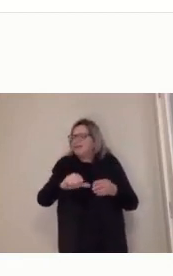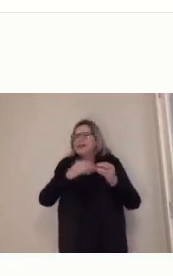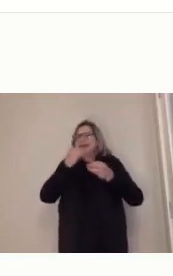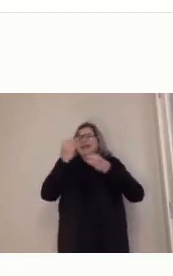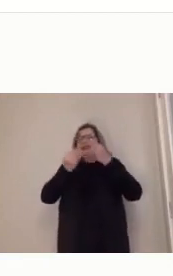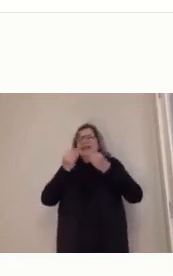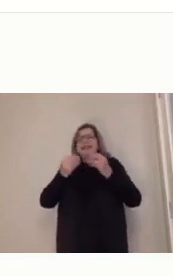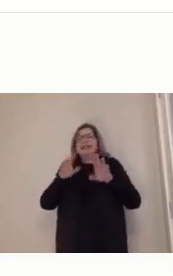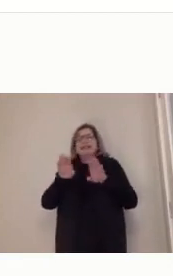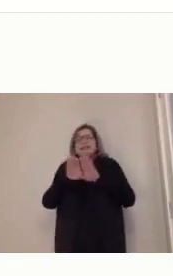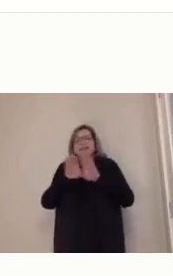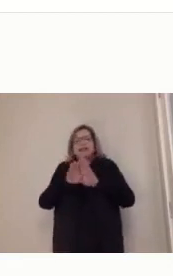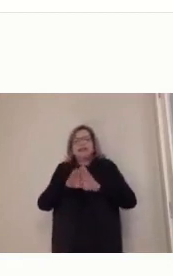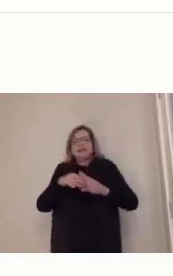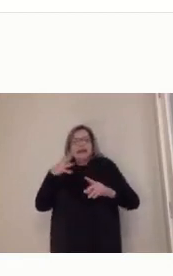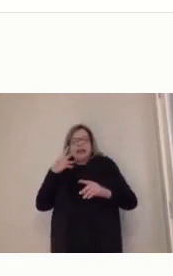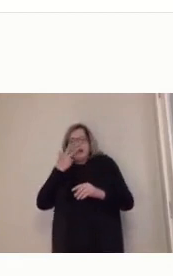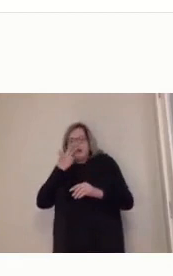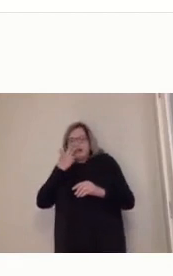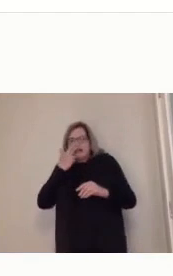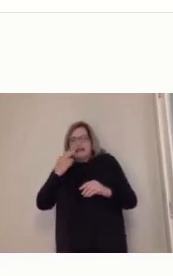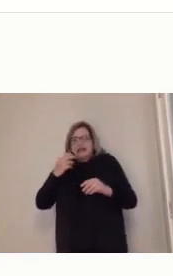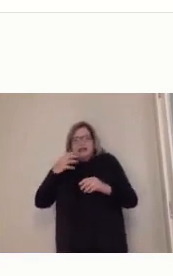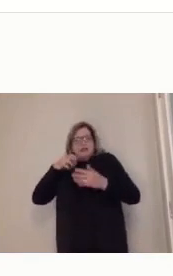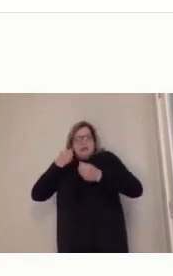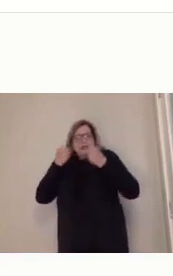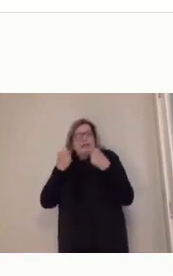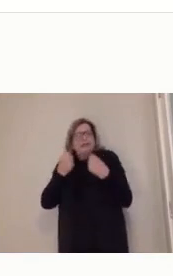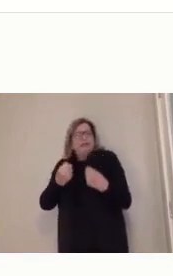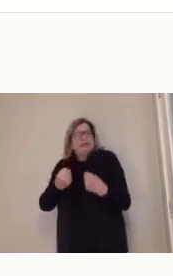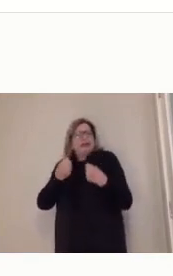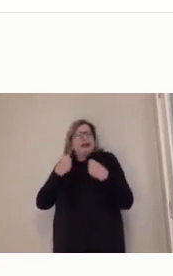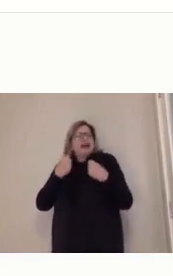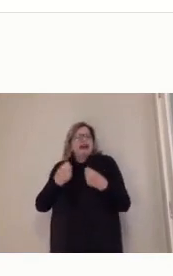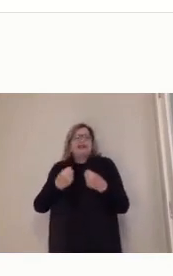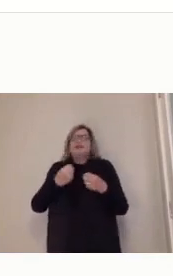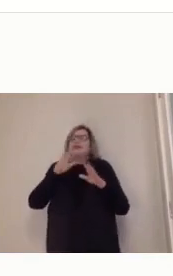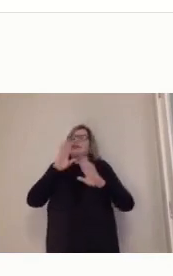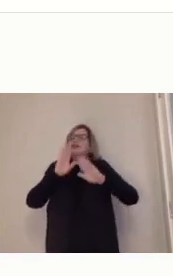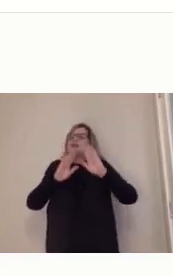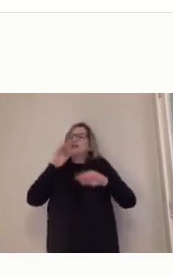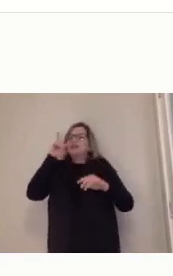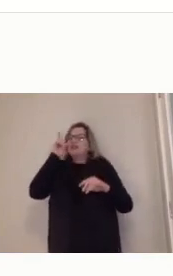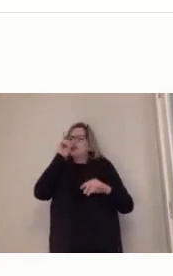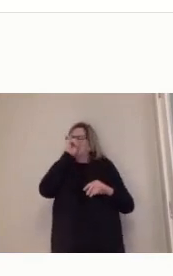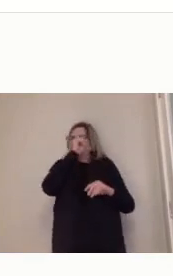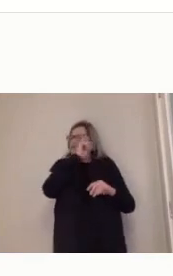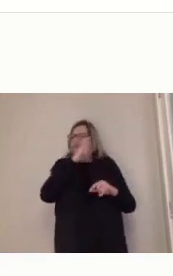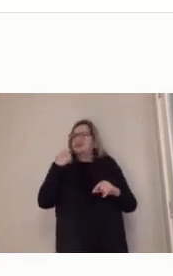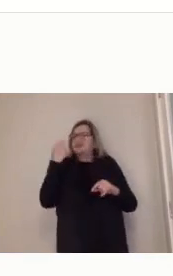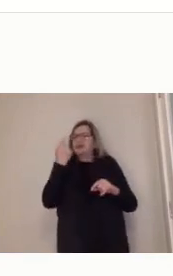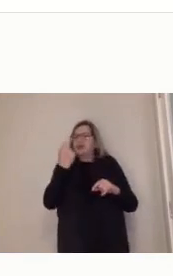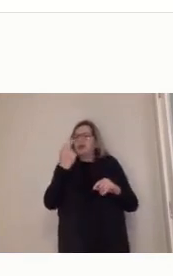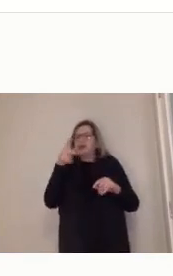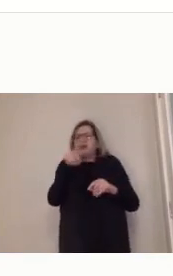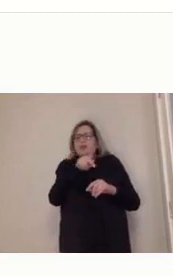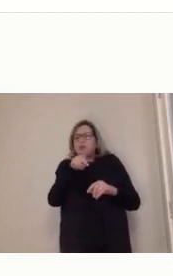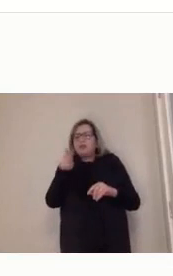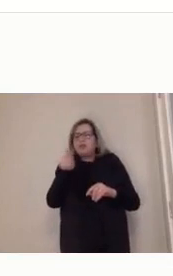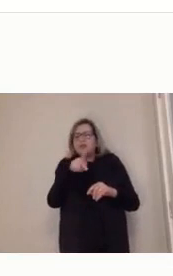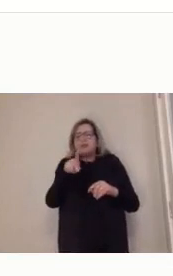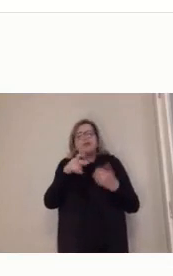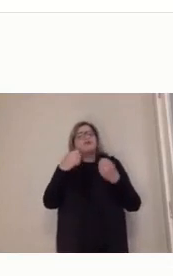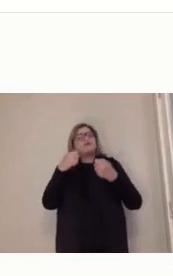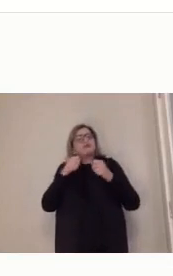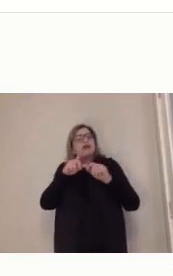machuca, que não leva a lugar nenhum. E a gente, o professor, tem essa essa tarefa de ajudar o aluno a buscar o que